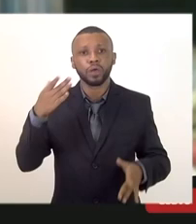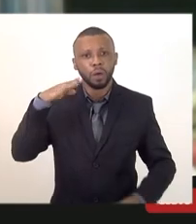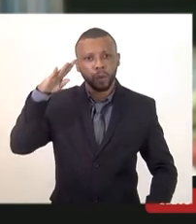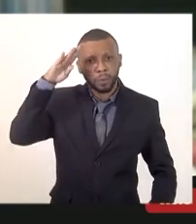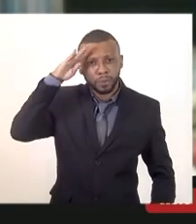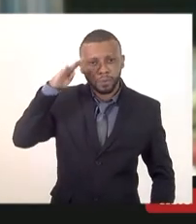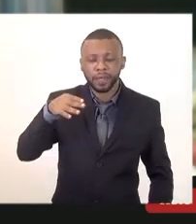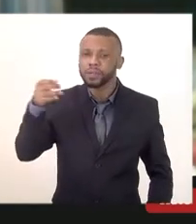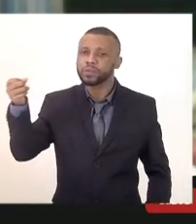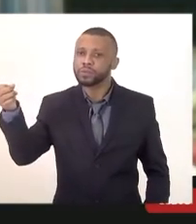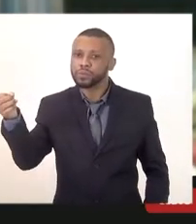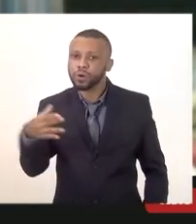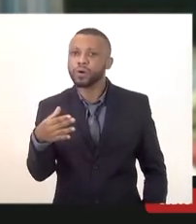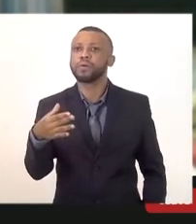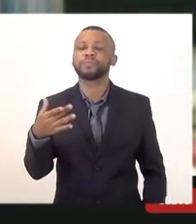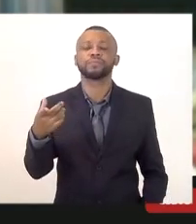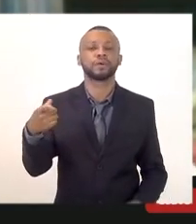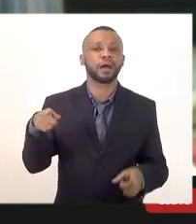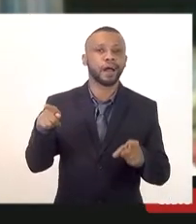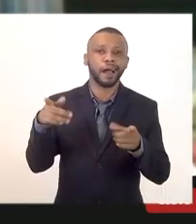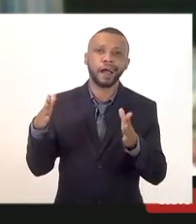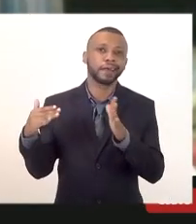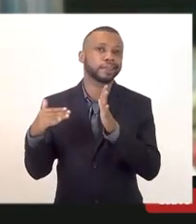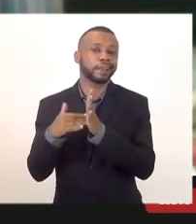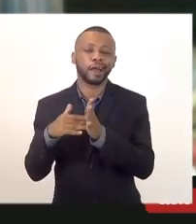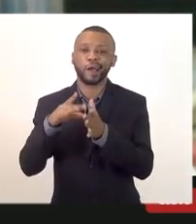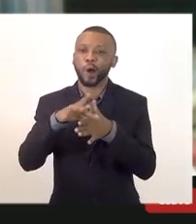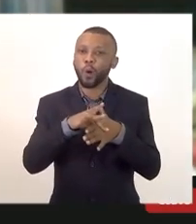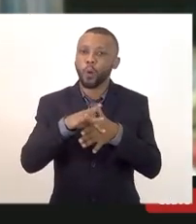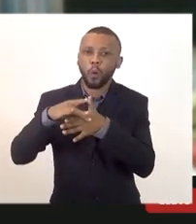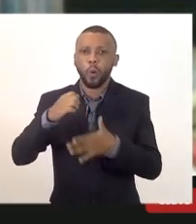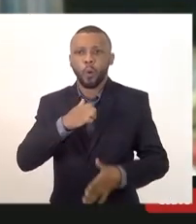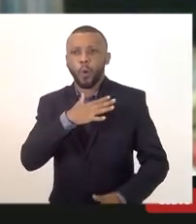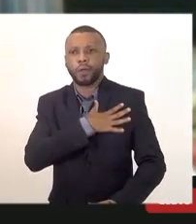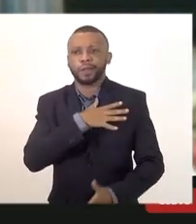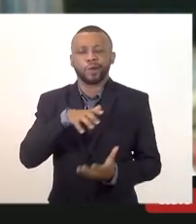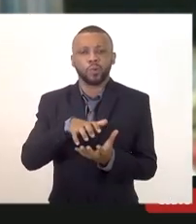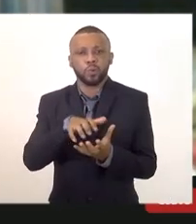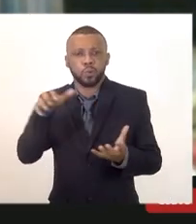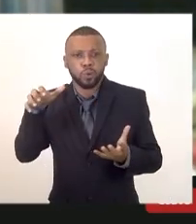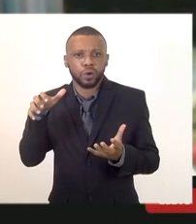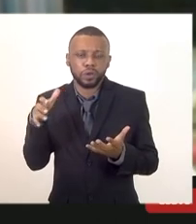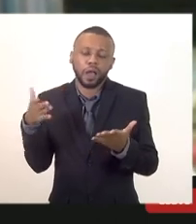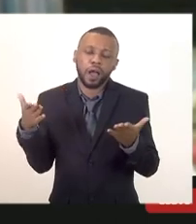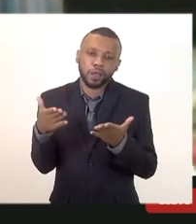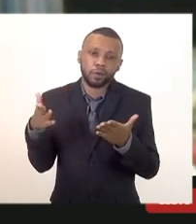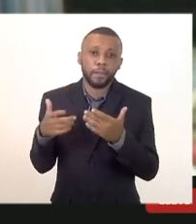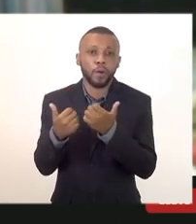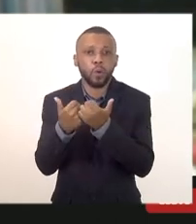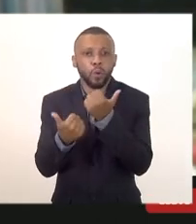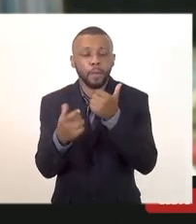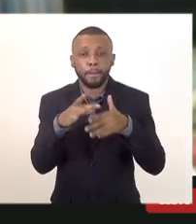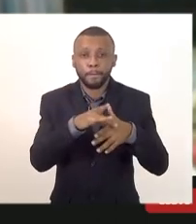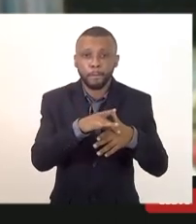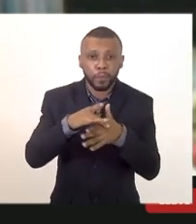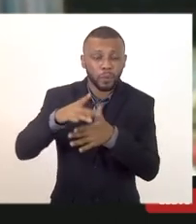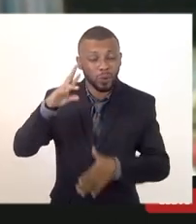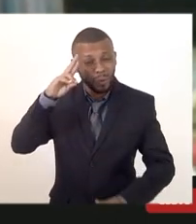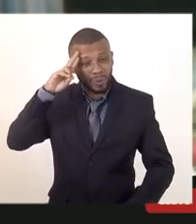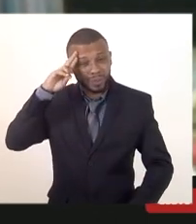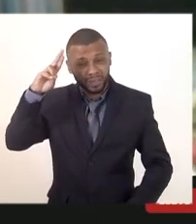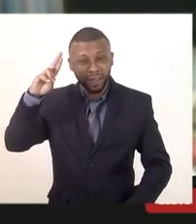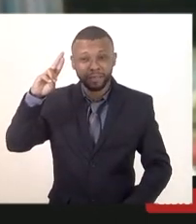corporação ao coronel mais antigo da corporação depois de mim que é o meu atual subcomandante geral chefe do Estado maior da corporação